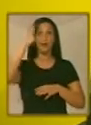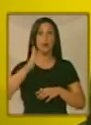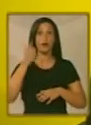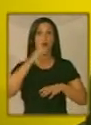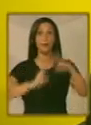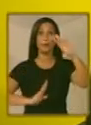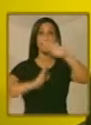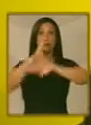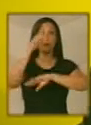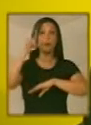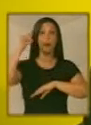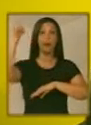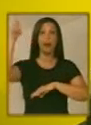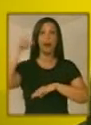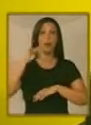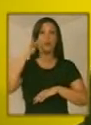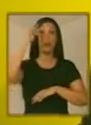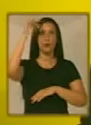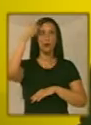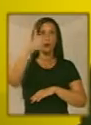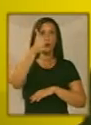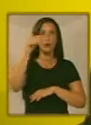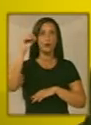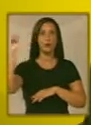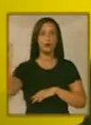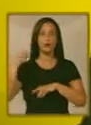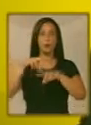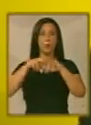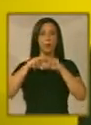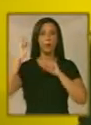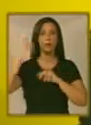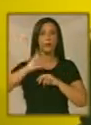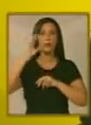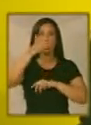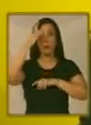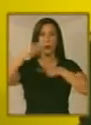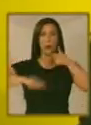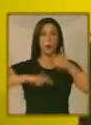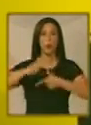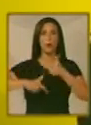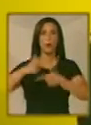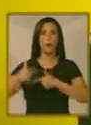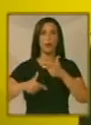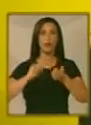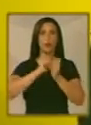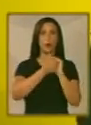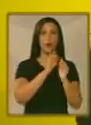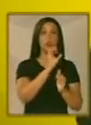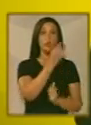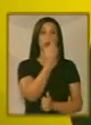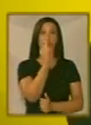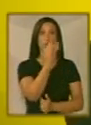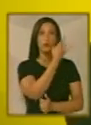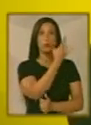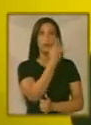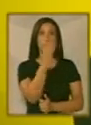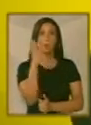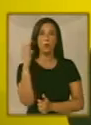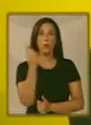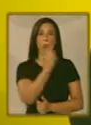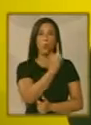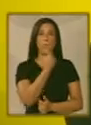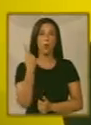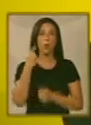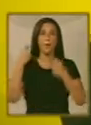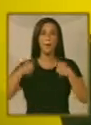classificados para Beijing. Então, isso é importante. Todo mundo vai querer dar o máximo, não Claro. Nos esportes individuais, eles também têm que fazer uma